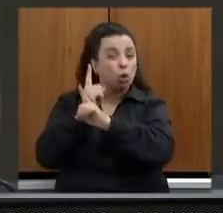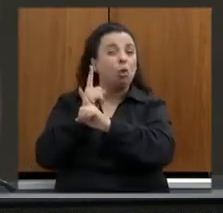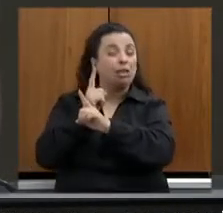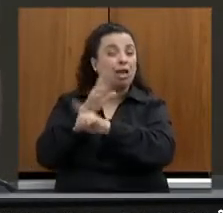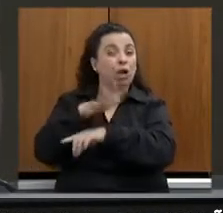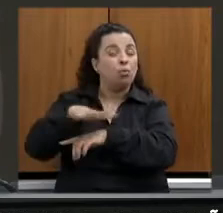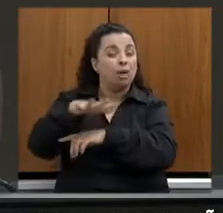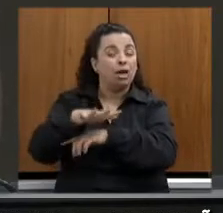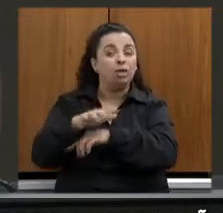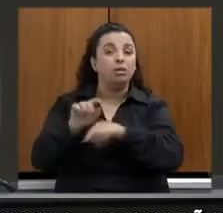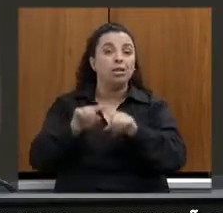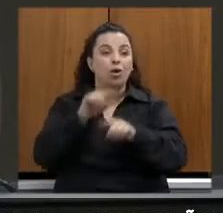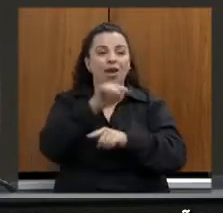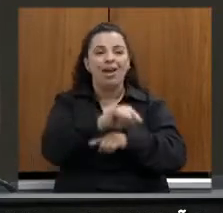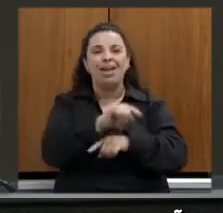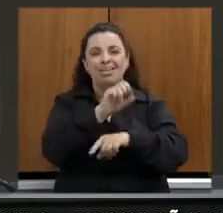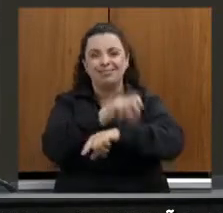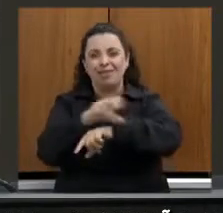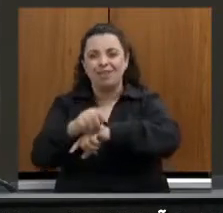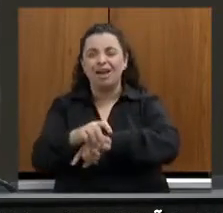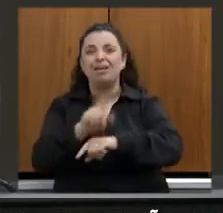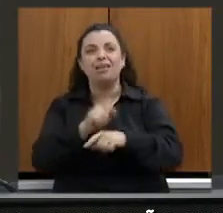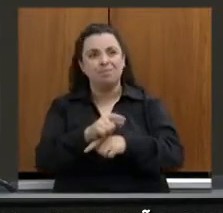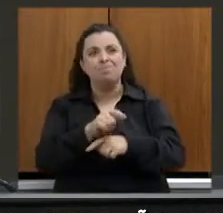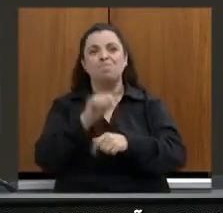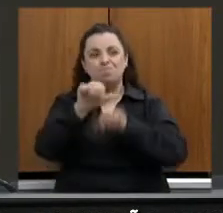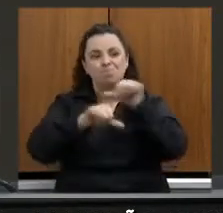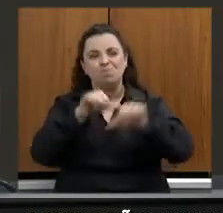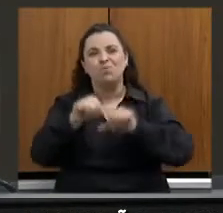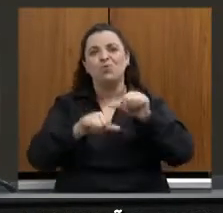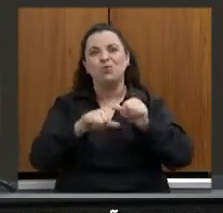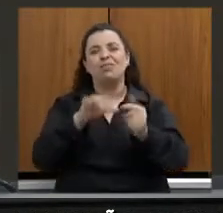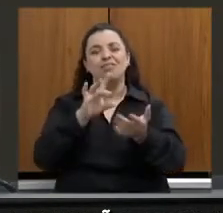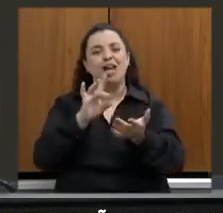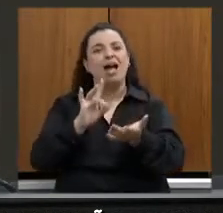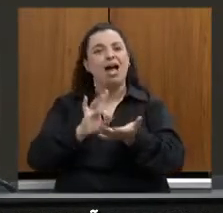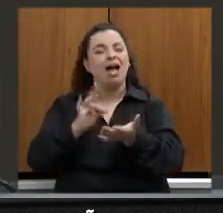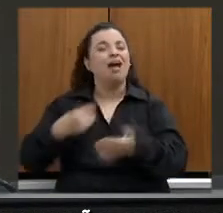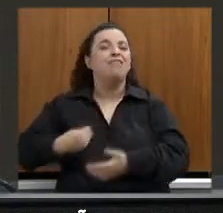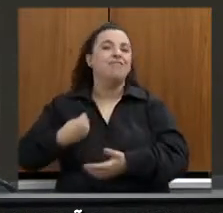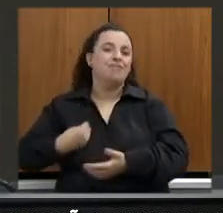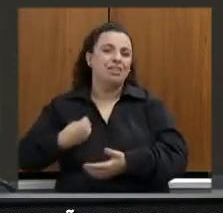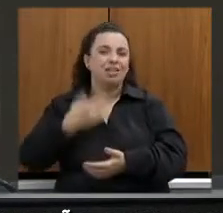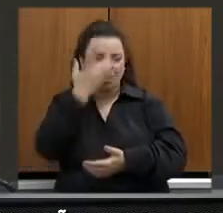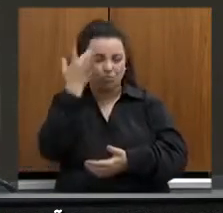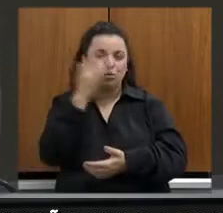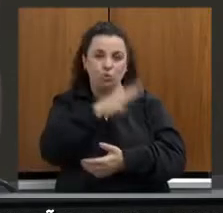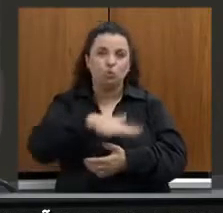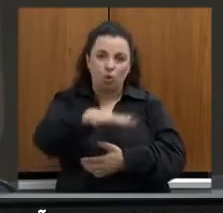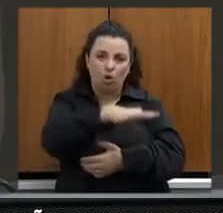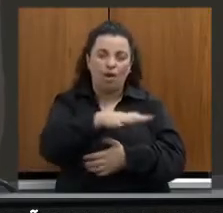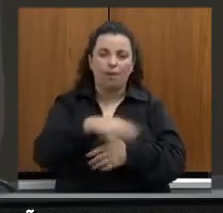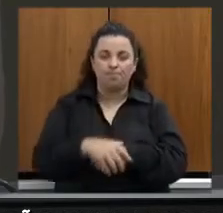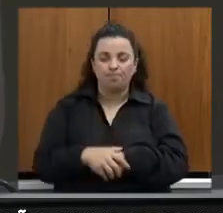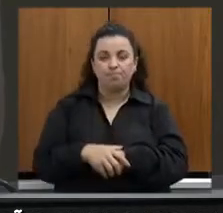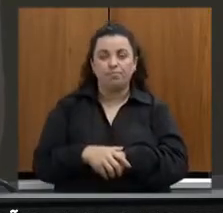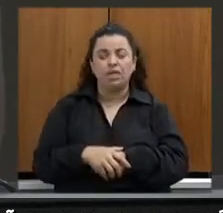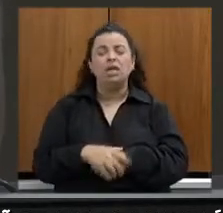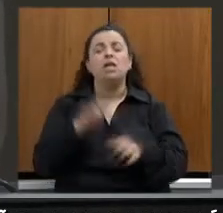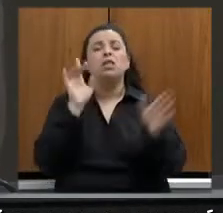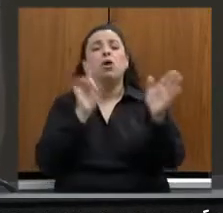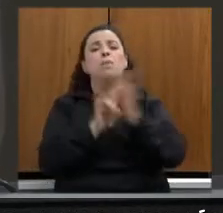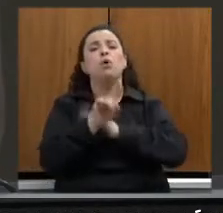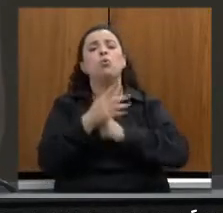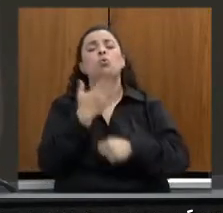realidade local. Sob esse ponto de vista, e aqui buscando entender qual o planejamento da secretaria